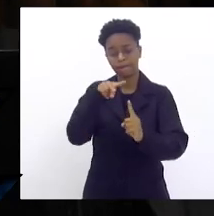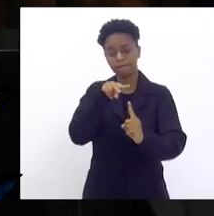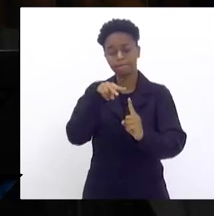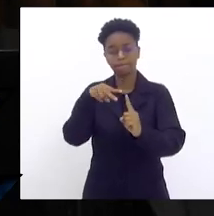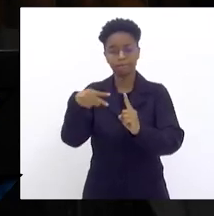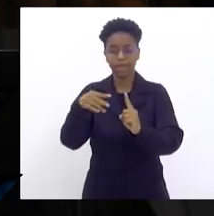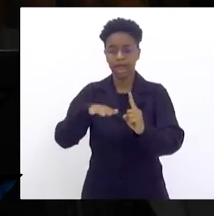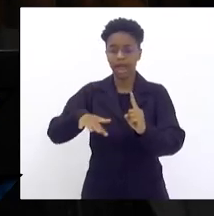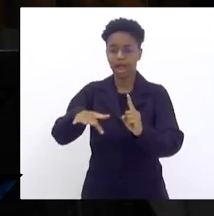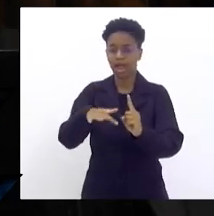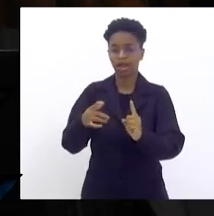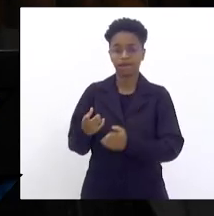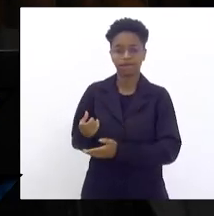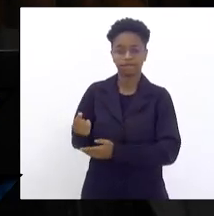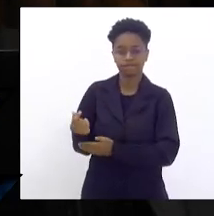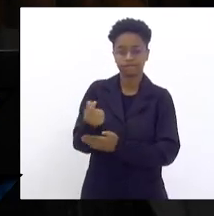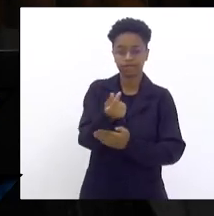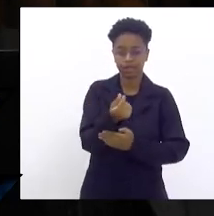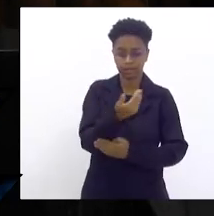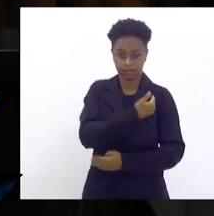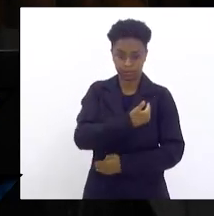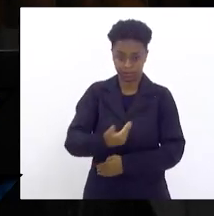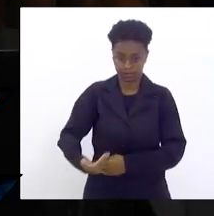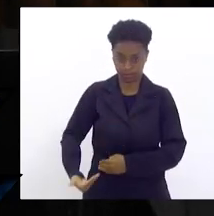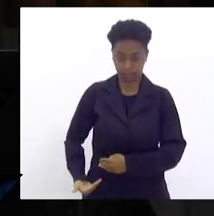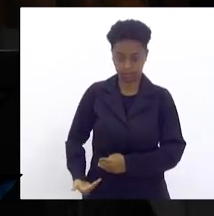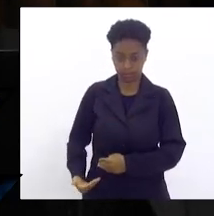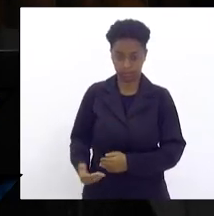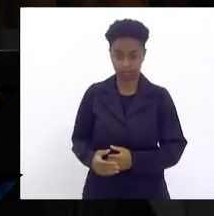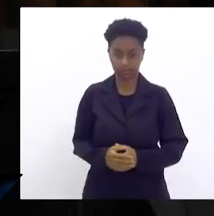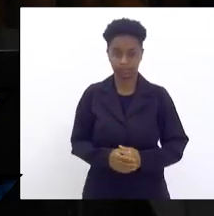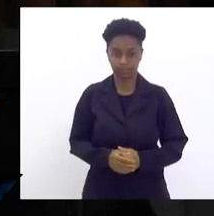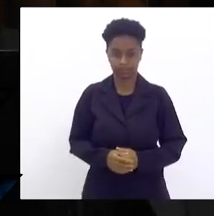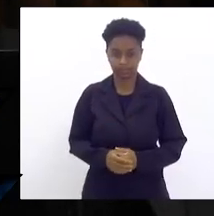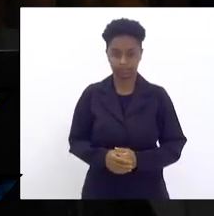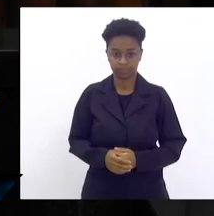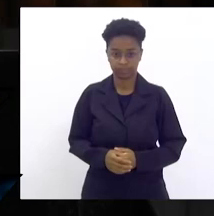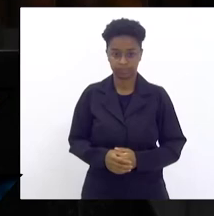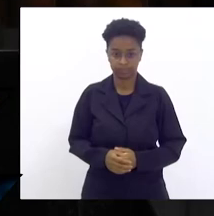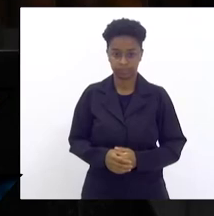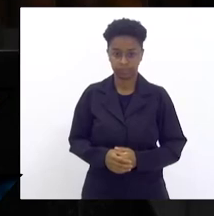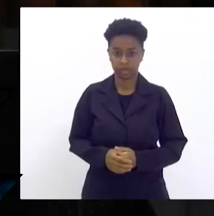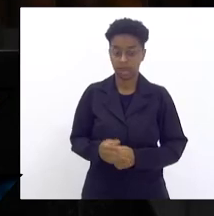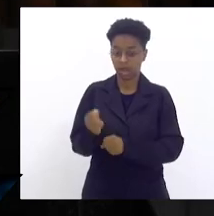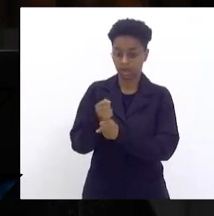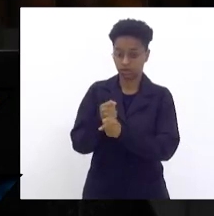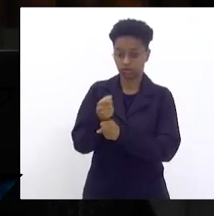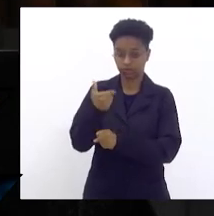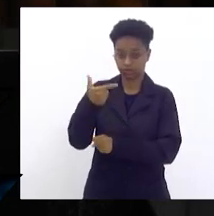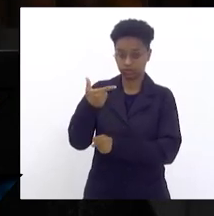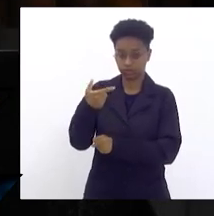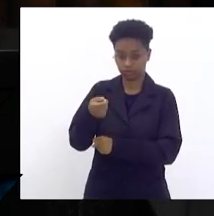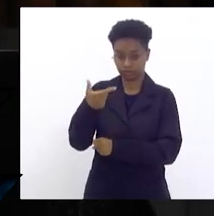finanças públicas para 23, para 24, 25 e 26.